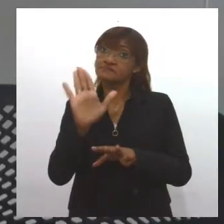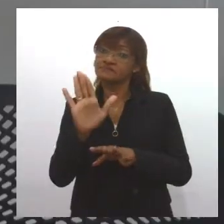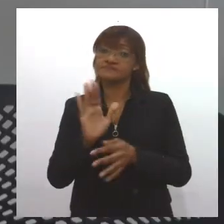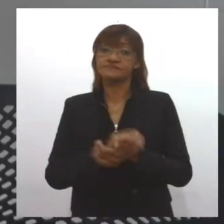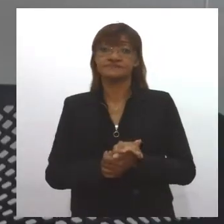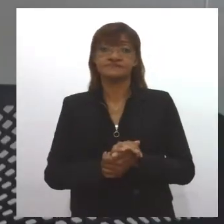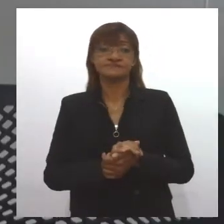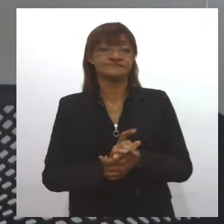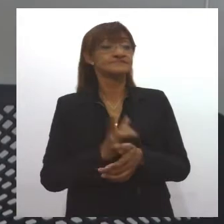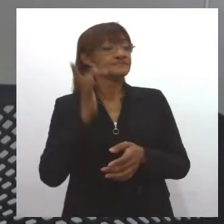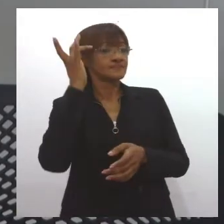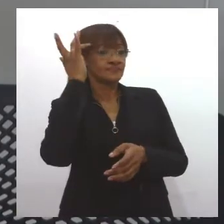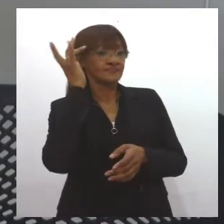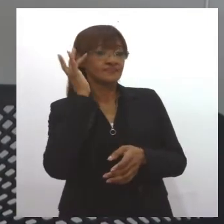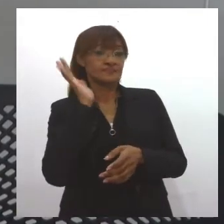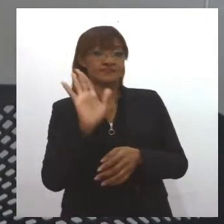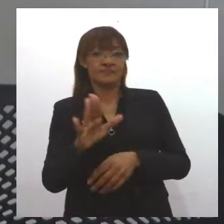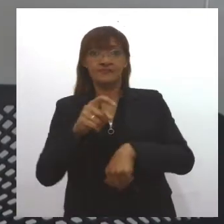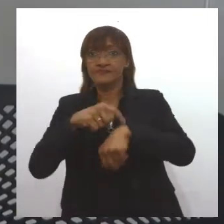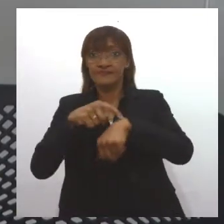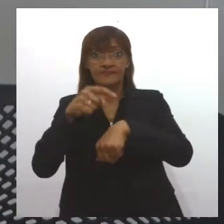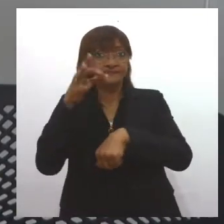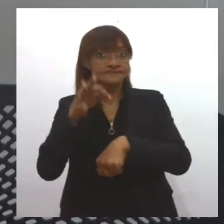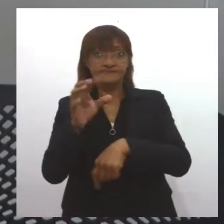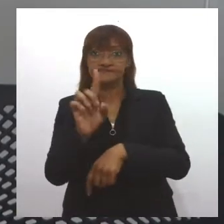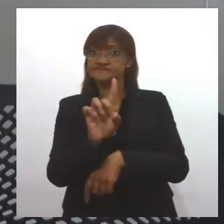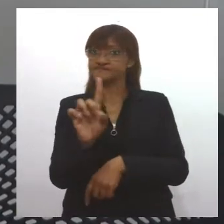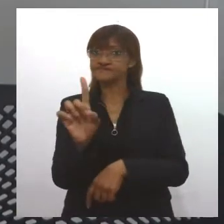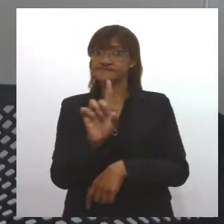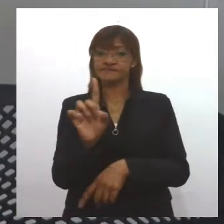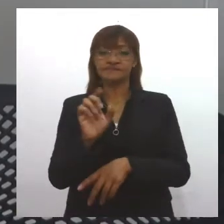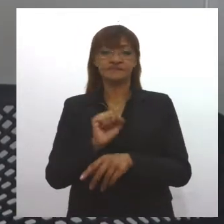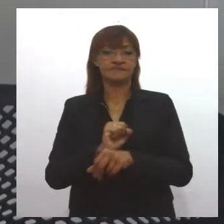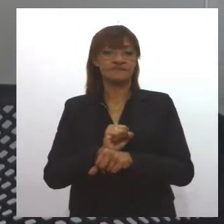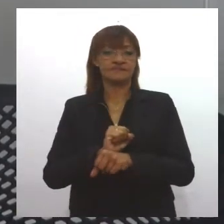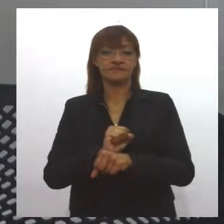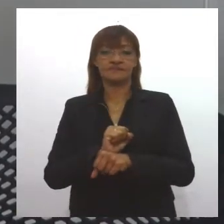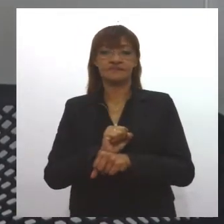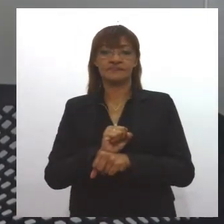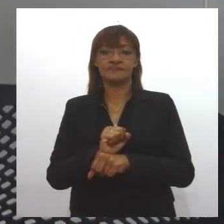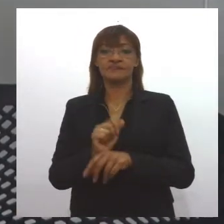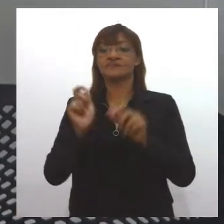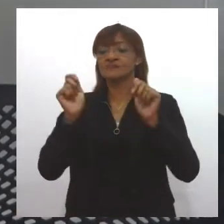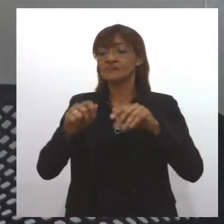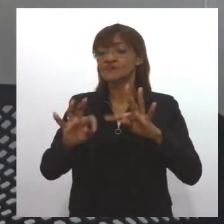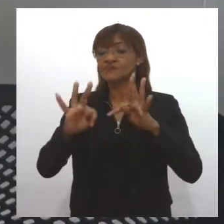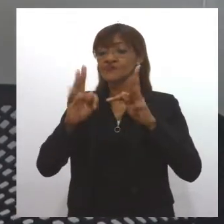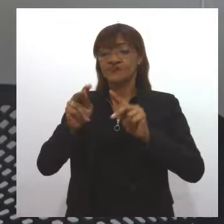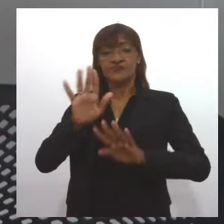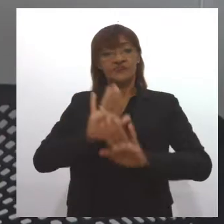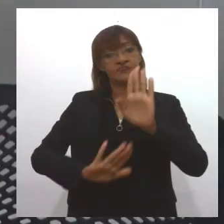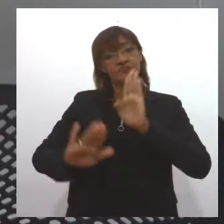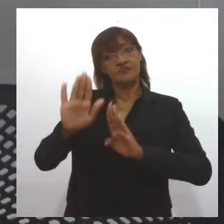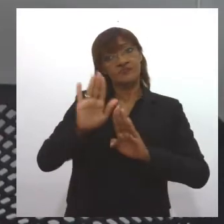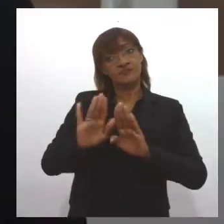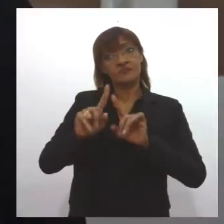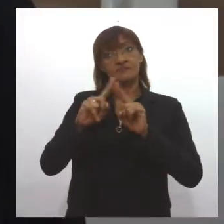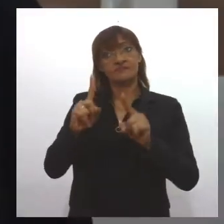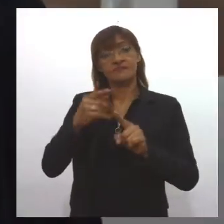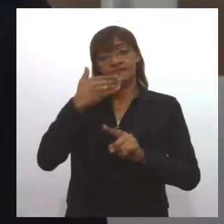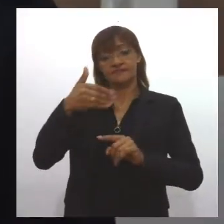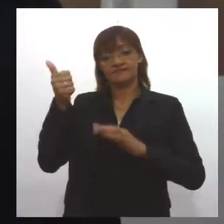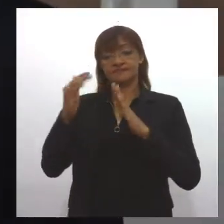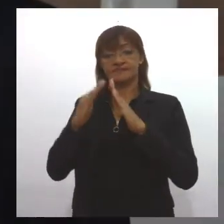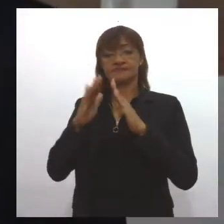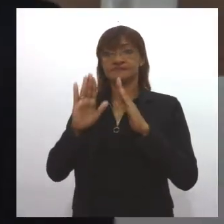Acho que não é hora de voltar agora e mesmo com toda a precaução, me sinto mais comportável em casa. A